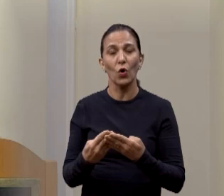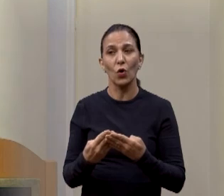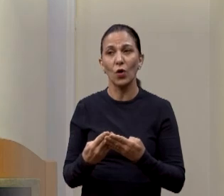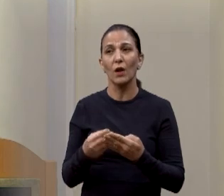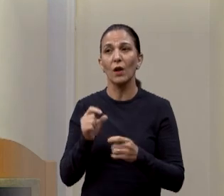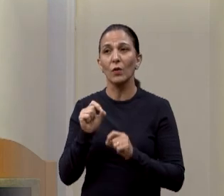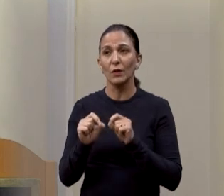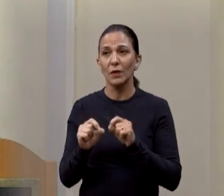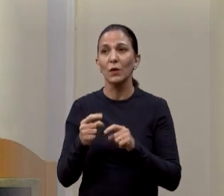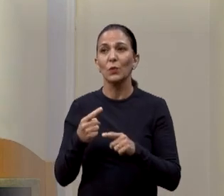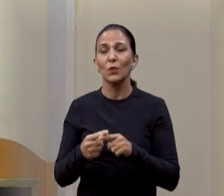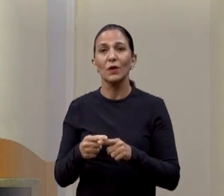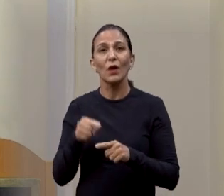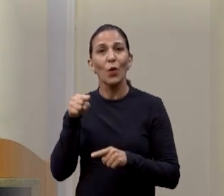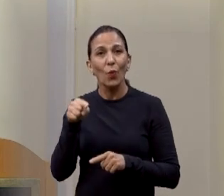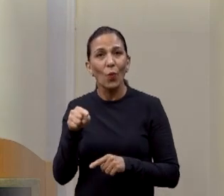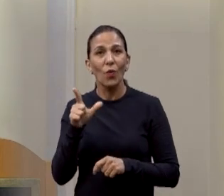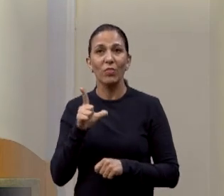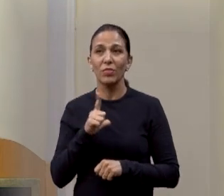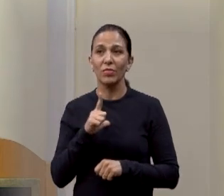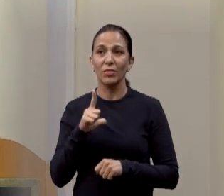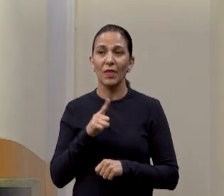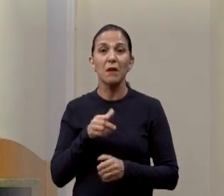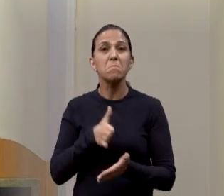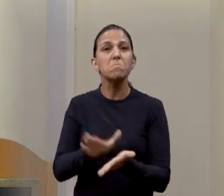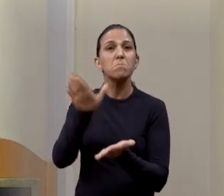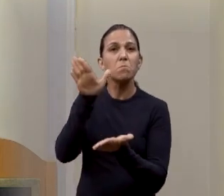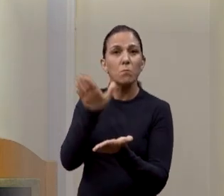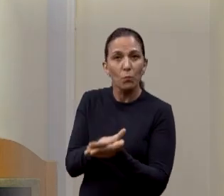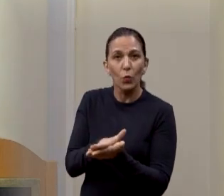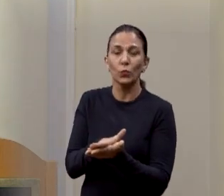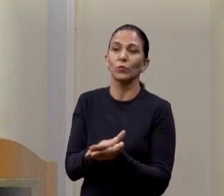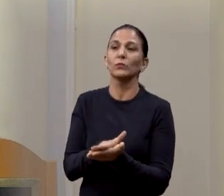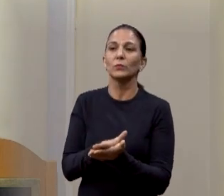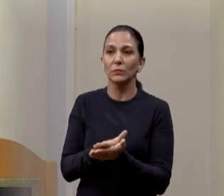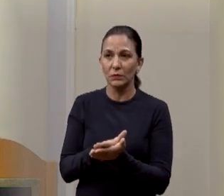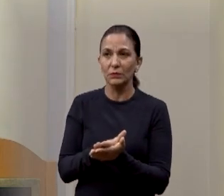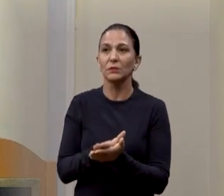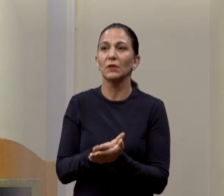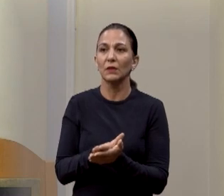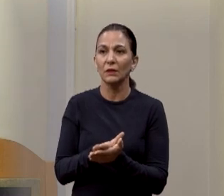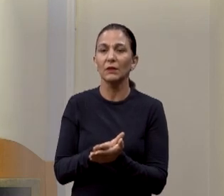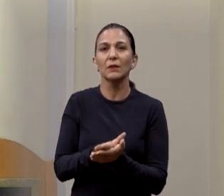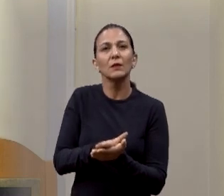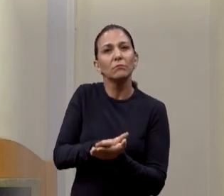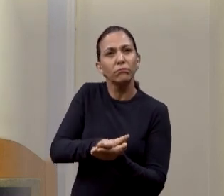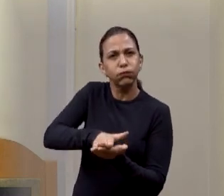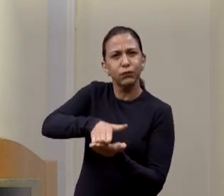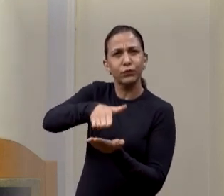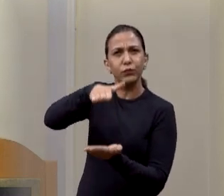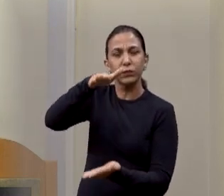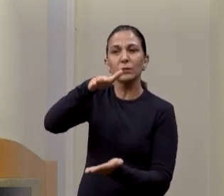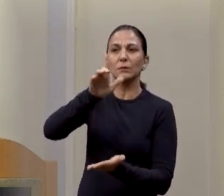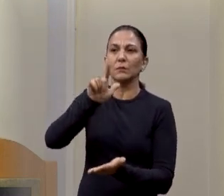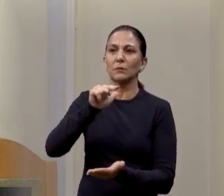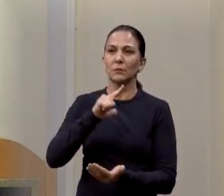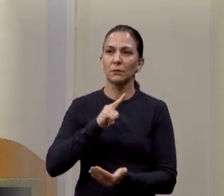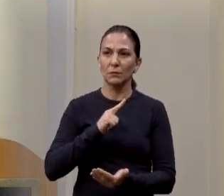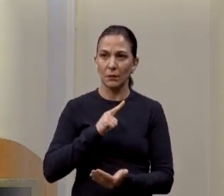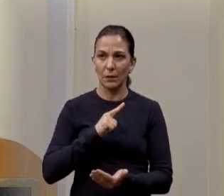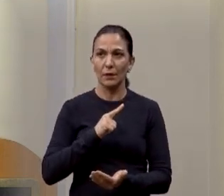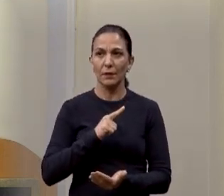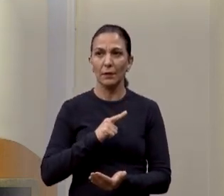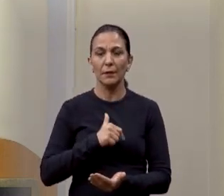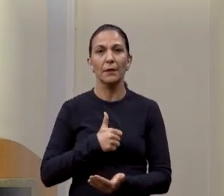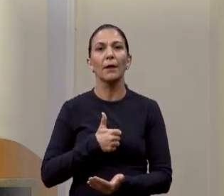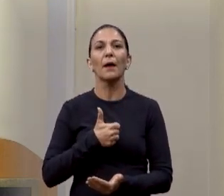procuraram, porque ali, o que está acontecendo? Multa, multa, multa, indústria de multa. Mas o que está acontecendo? O pai